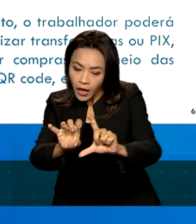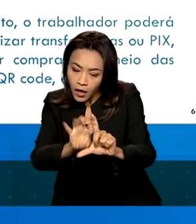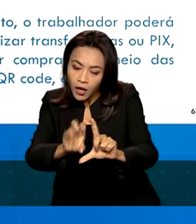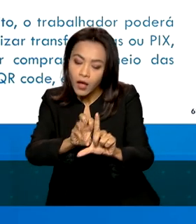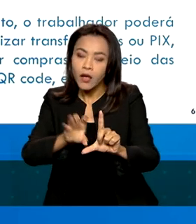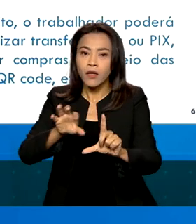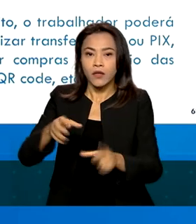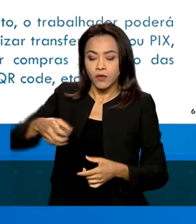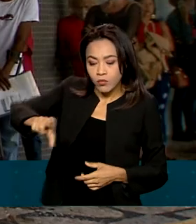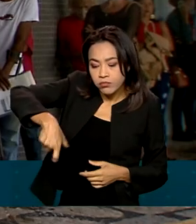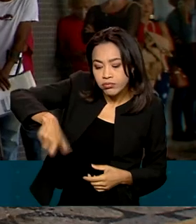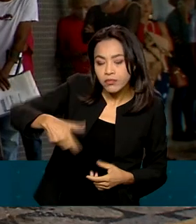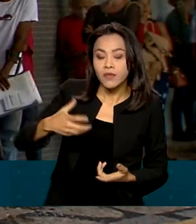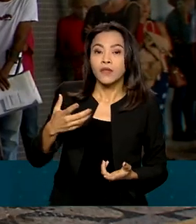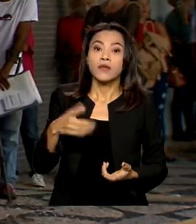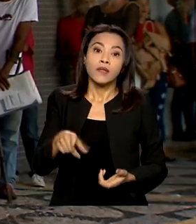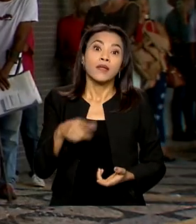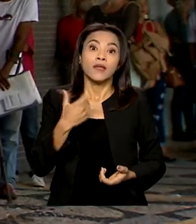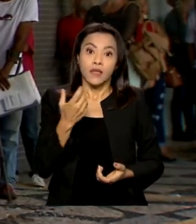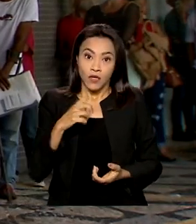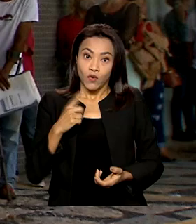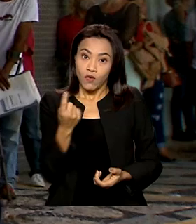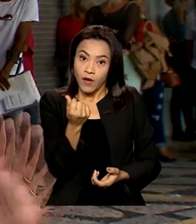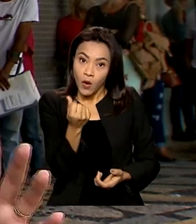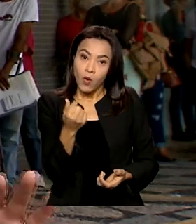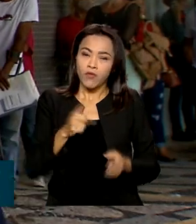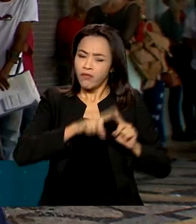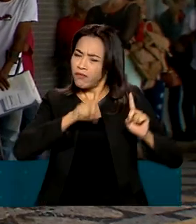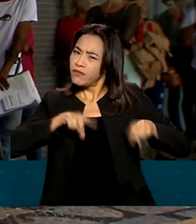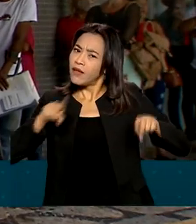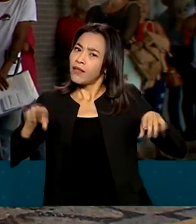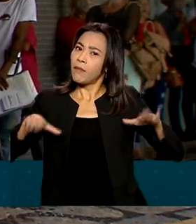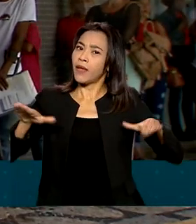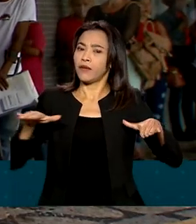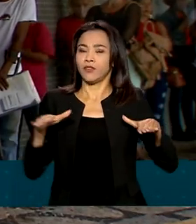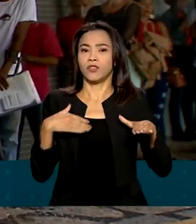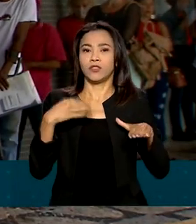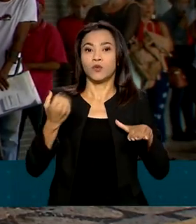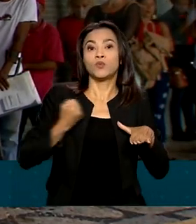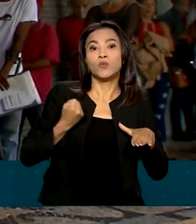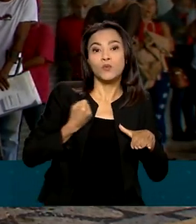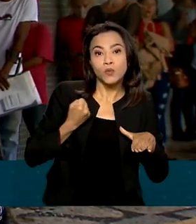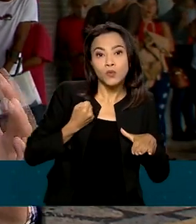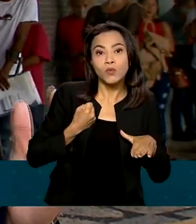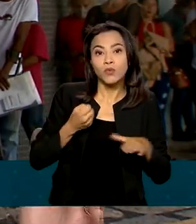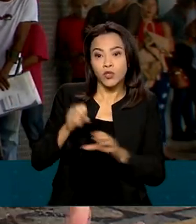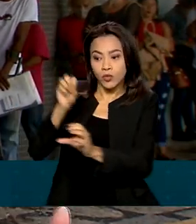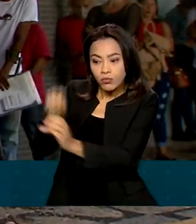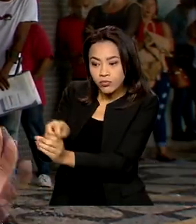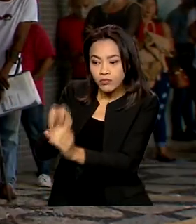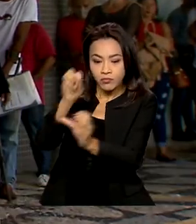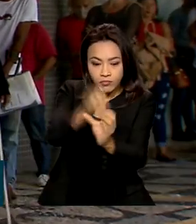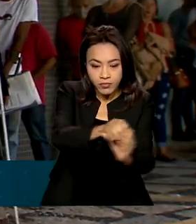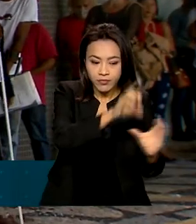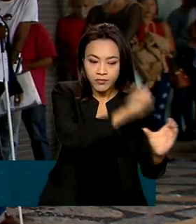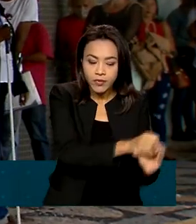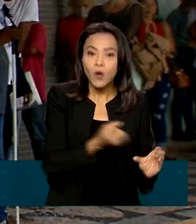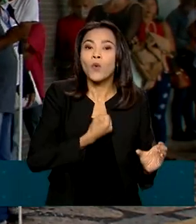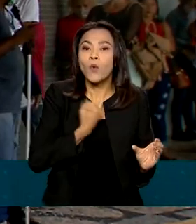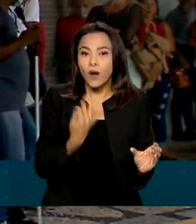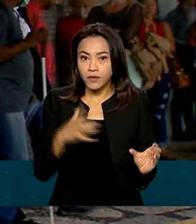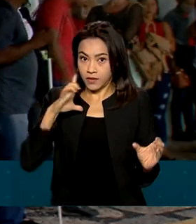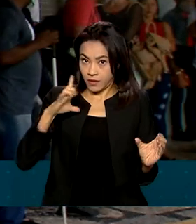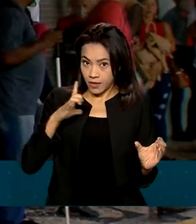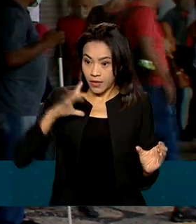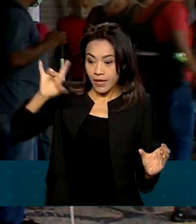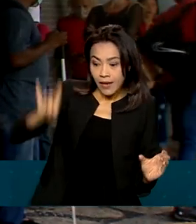próprio movimentação do Pix. O valor a ser sacado pode variar. Depende do número de contas que o trabalhador possui e quanto existe